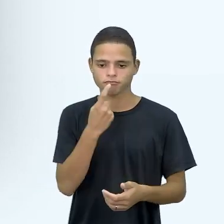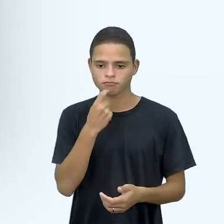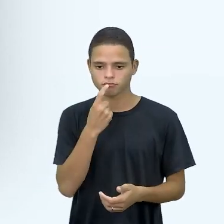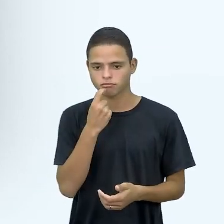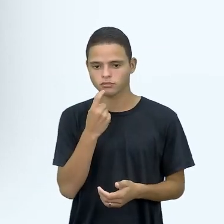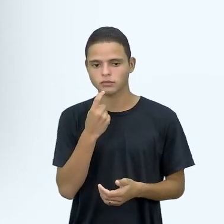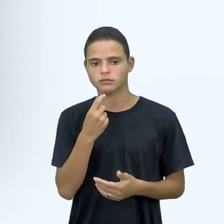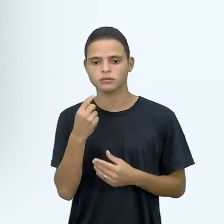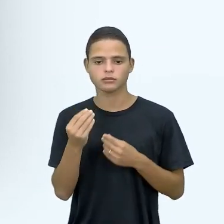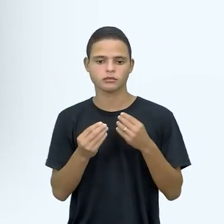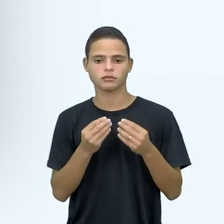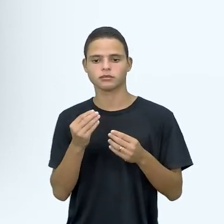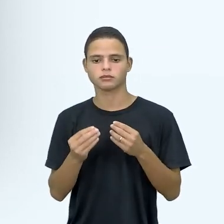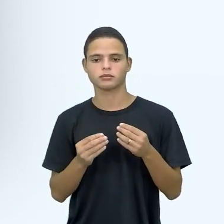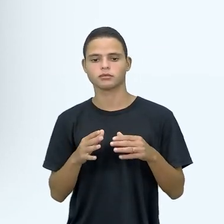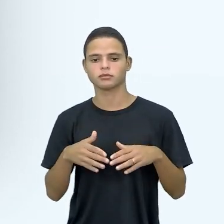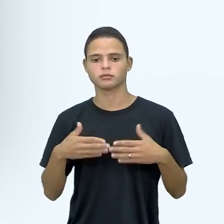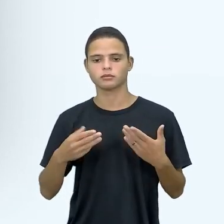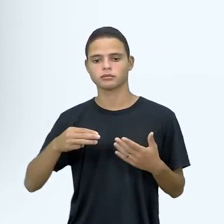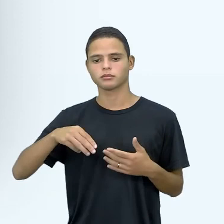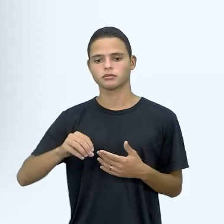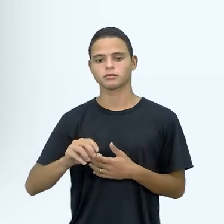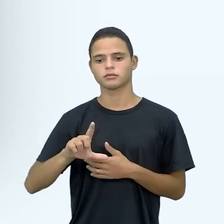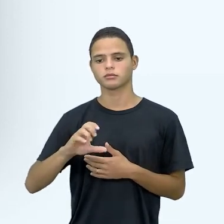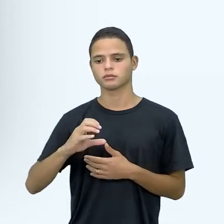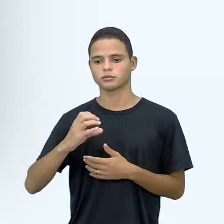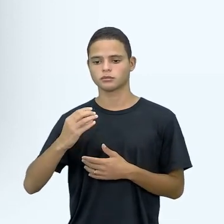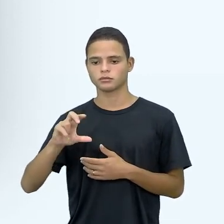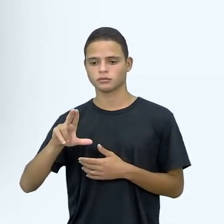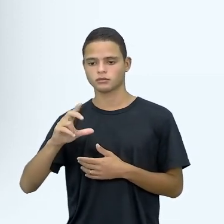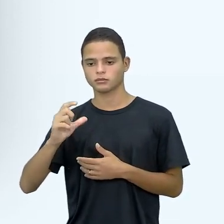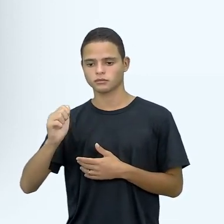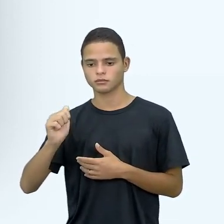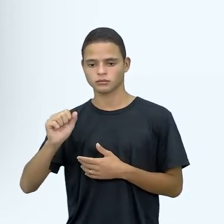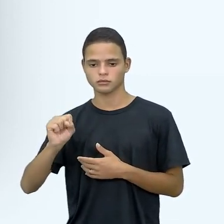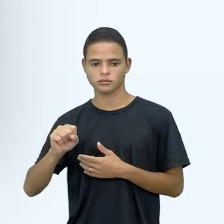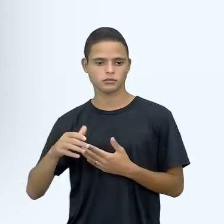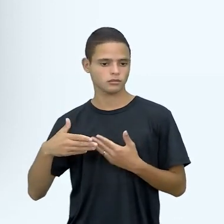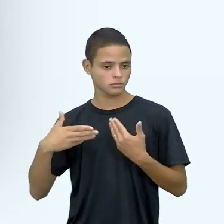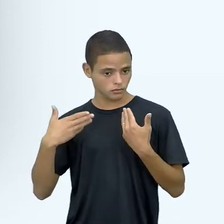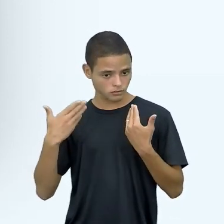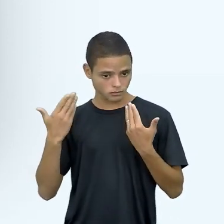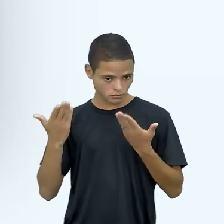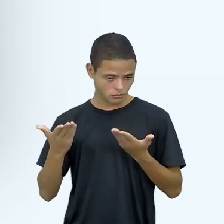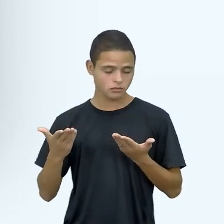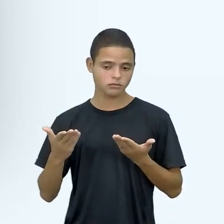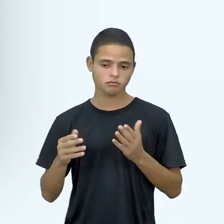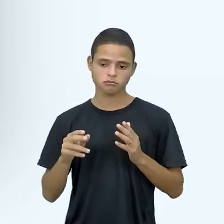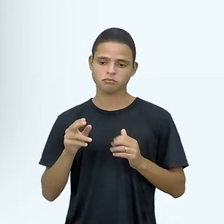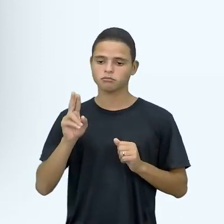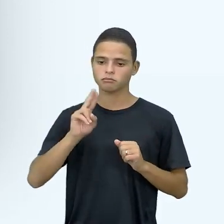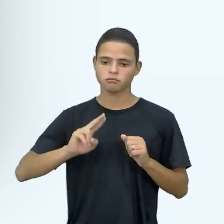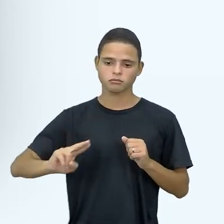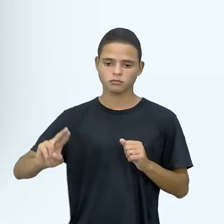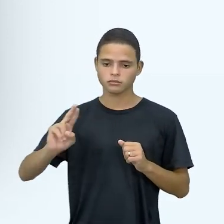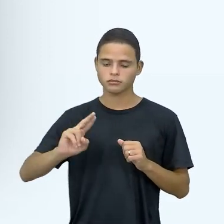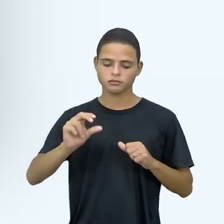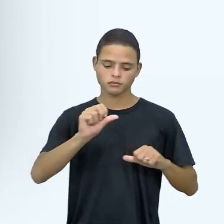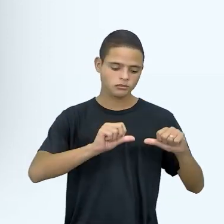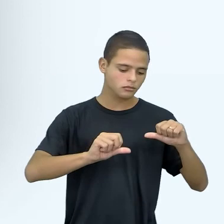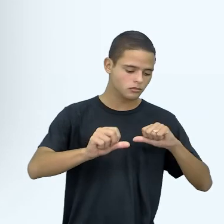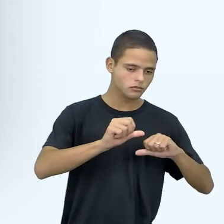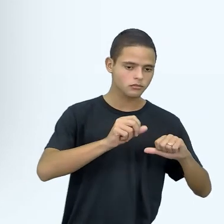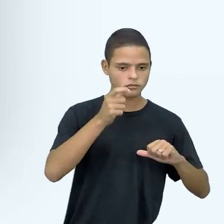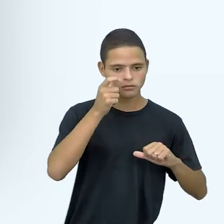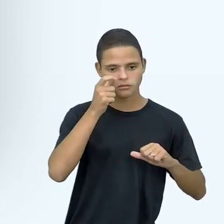transportava, em que moléculas, também eles, sabe, viravam em que moléculas transformavam, né, qual era a composição deles, uma análise computacional